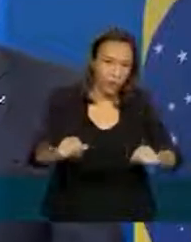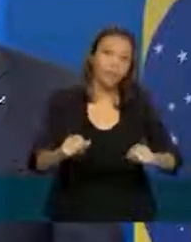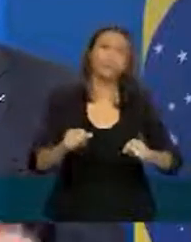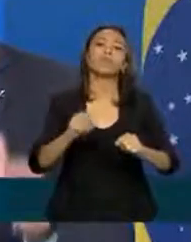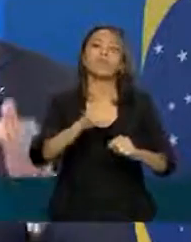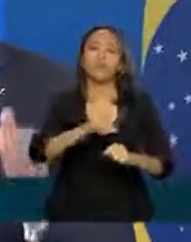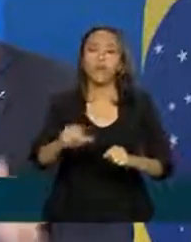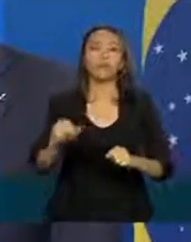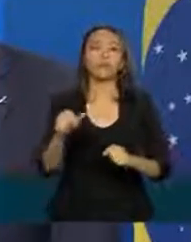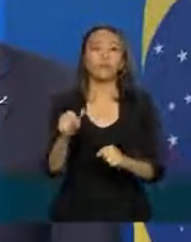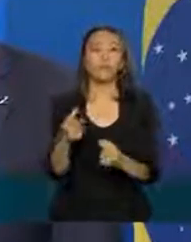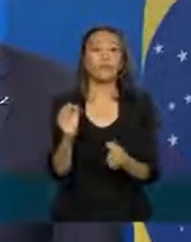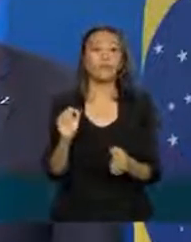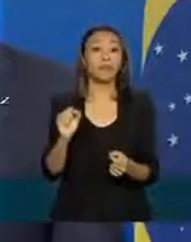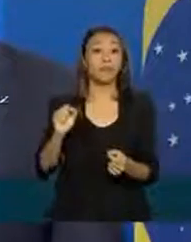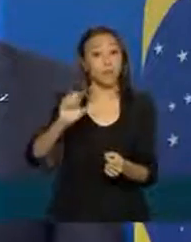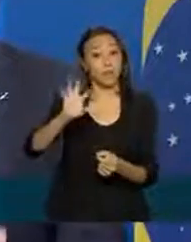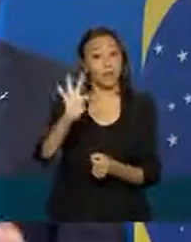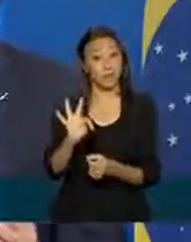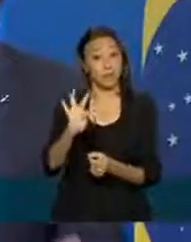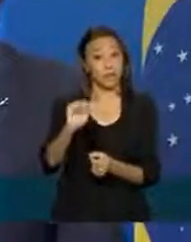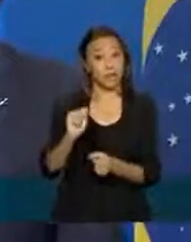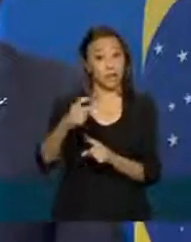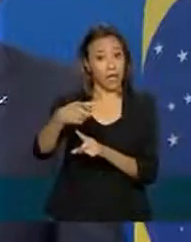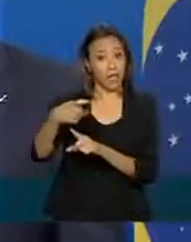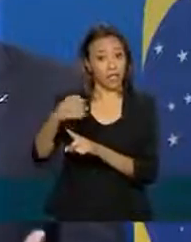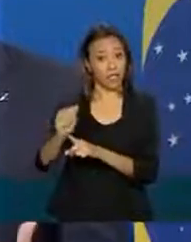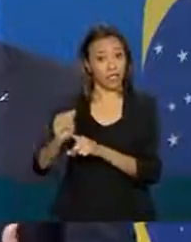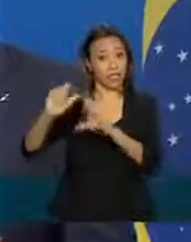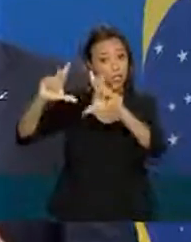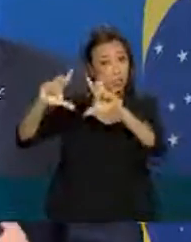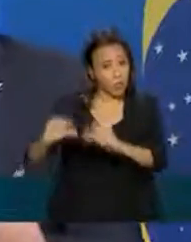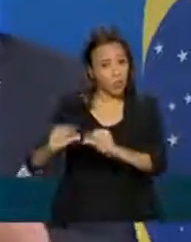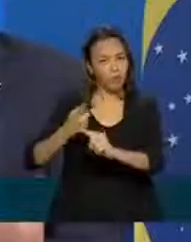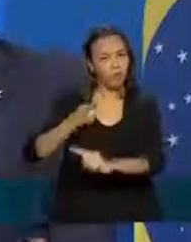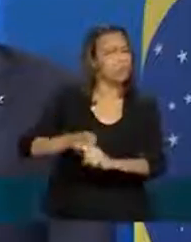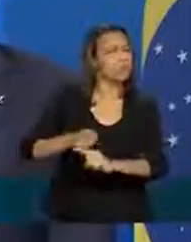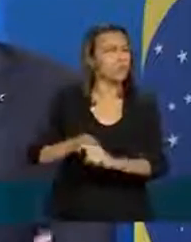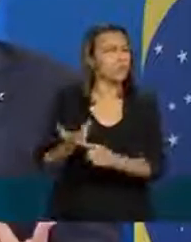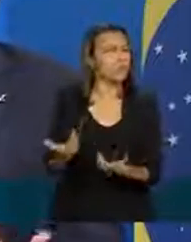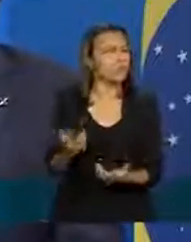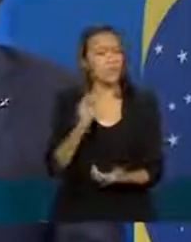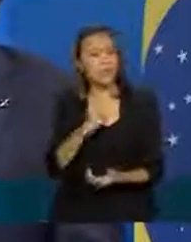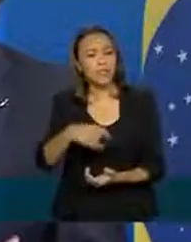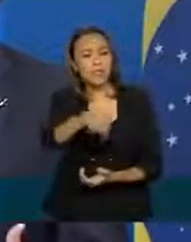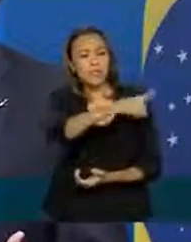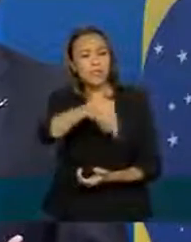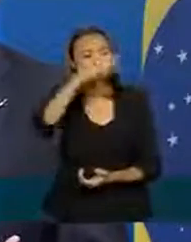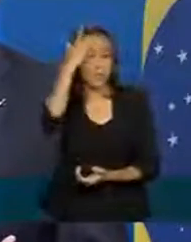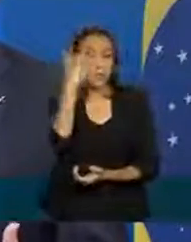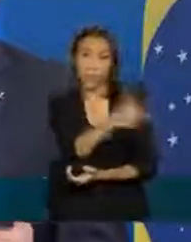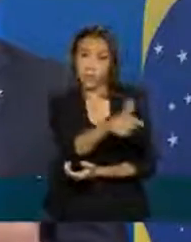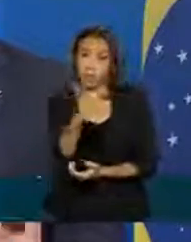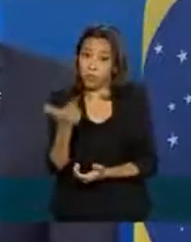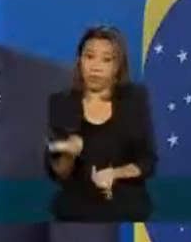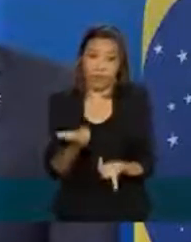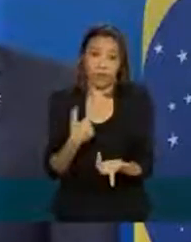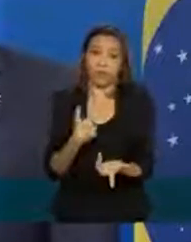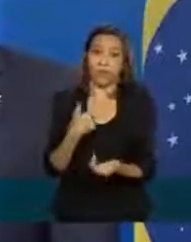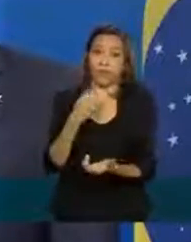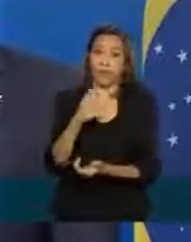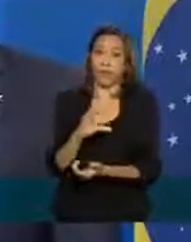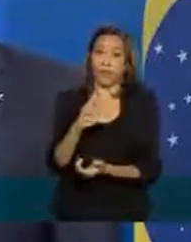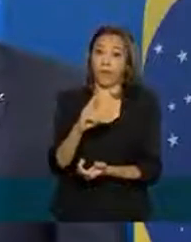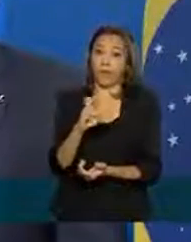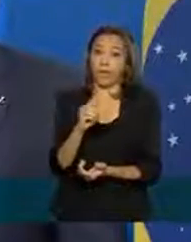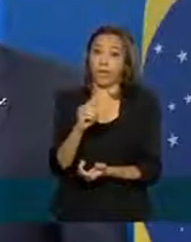terão taxas reduzidas. Por quê? Porque se as pessoas não tiverem crédito mais